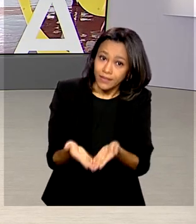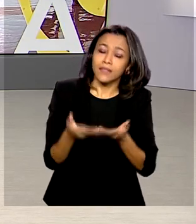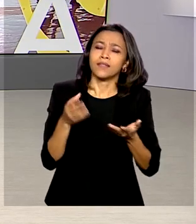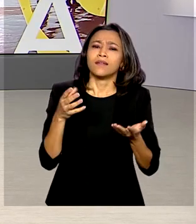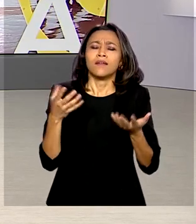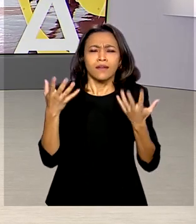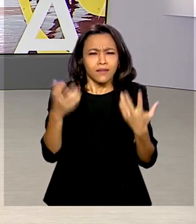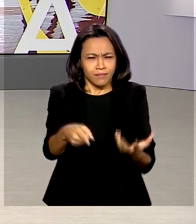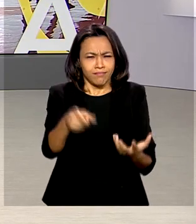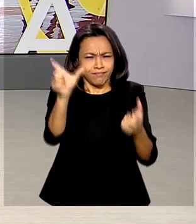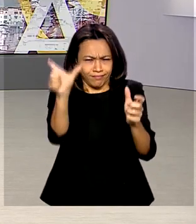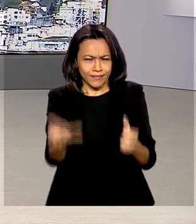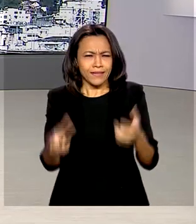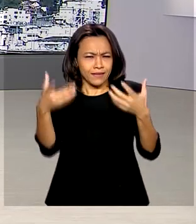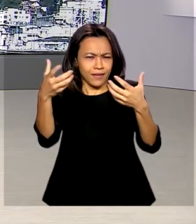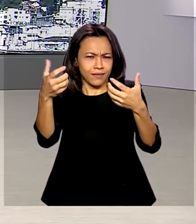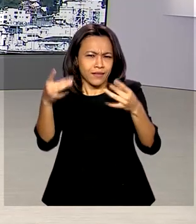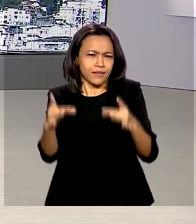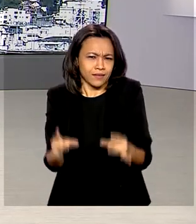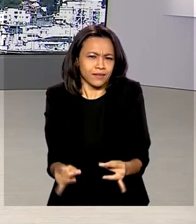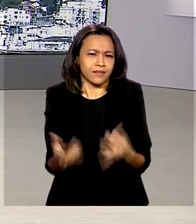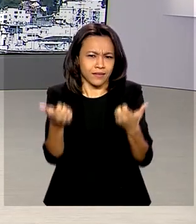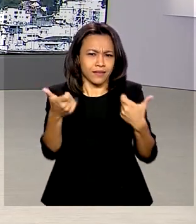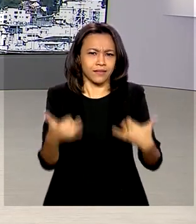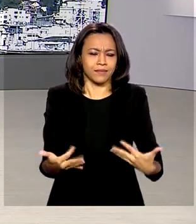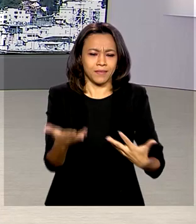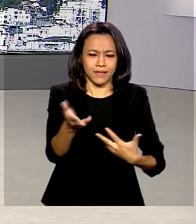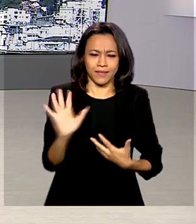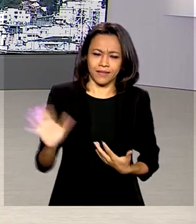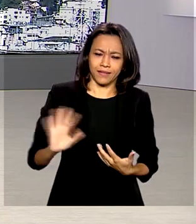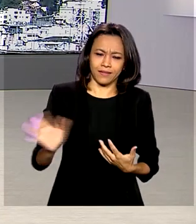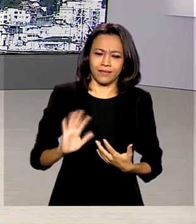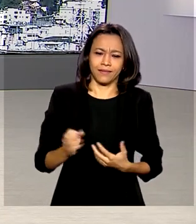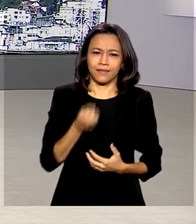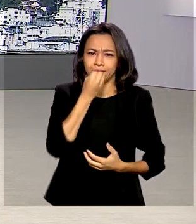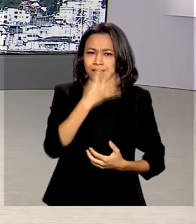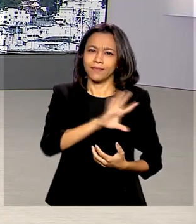direto do Rio de Janeiro, tem mais detalhes ao vivo para a gente. Oi, Maurício, bom dia!